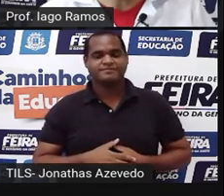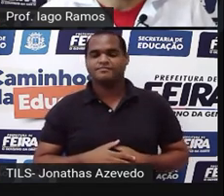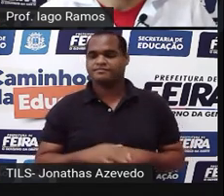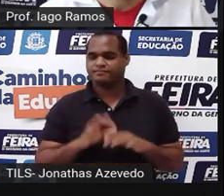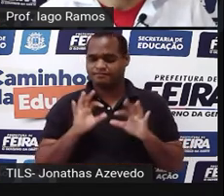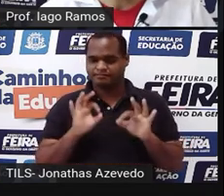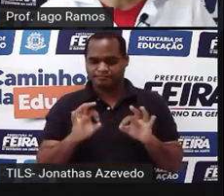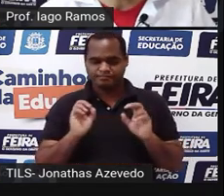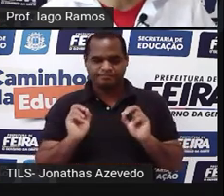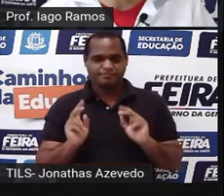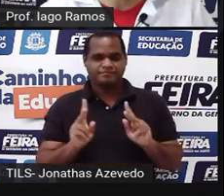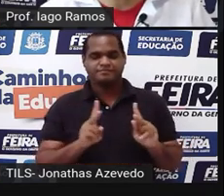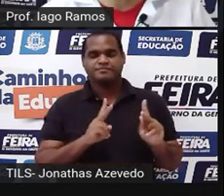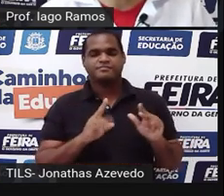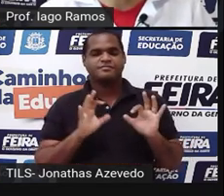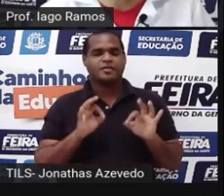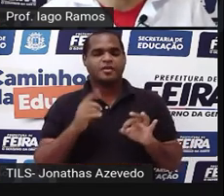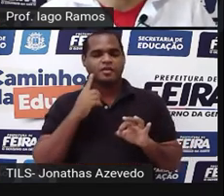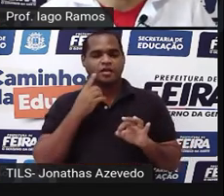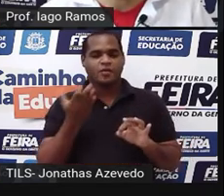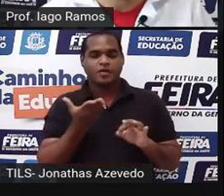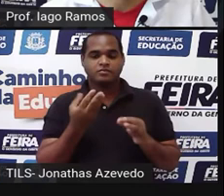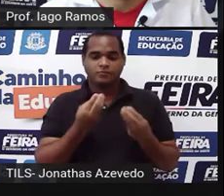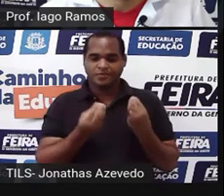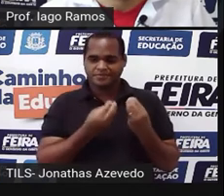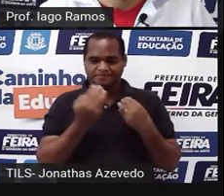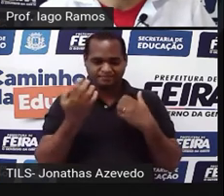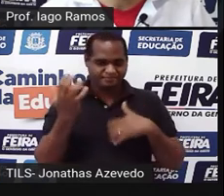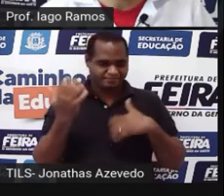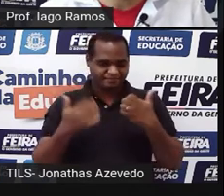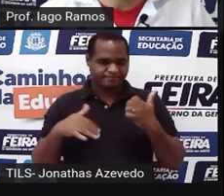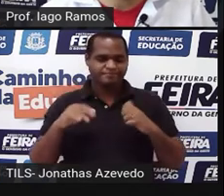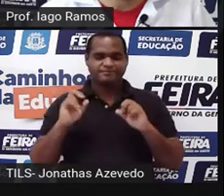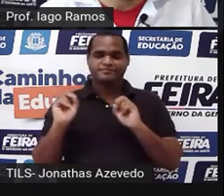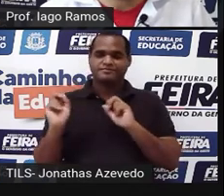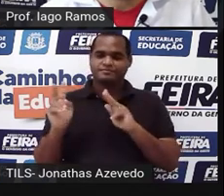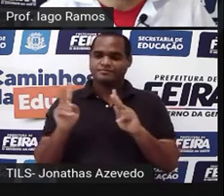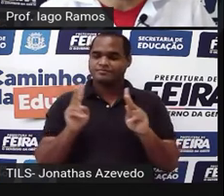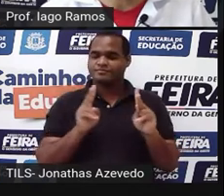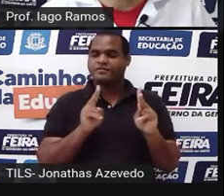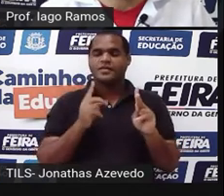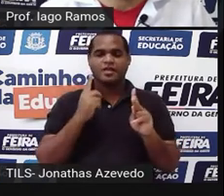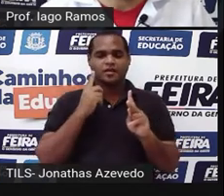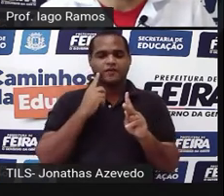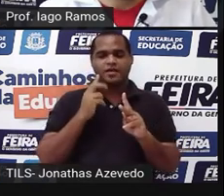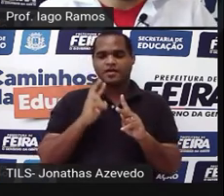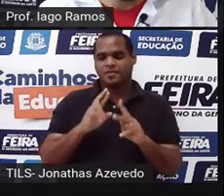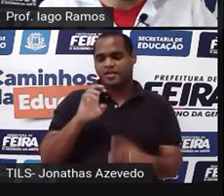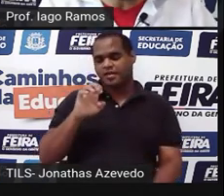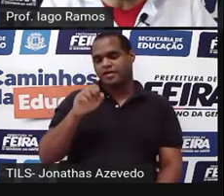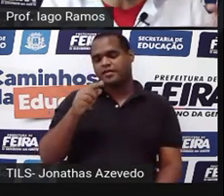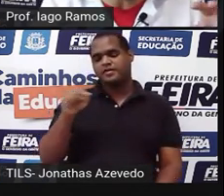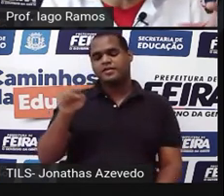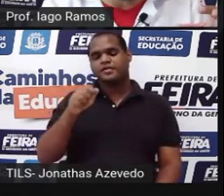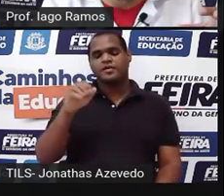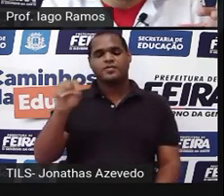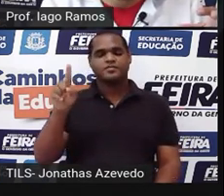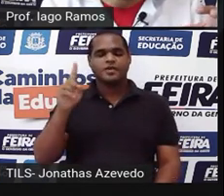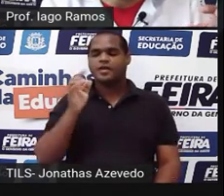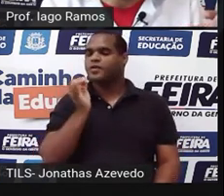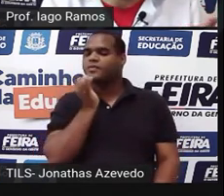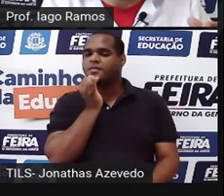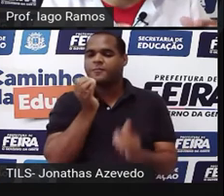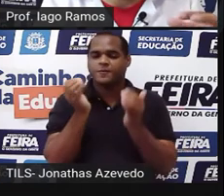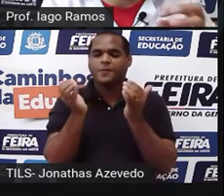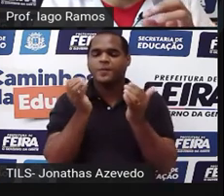Certo? E aí, eu vou fazer o seguinte. Eu vou montar uma razão. Razão é comparar.